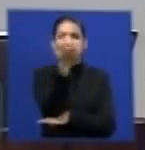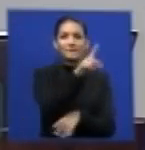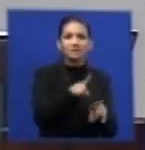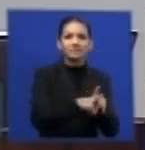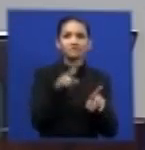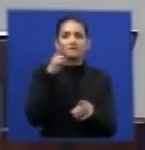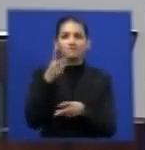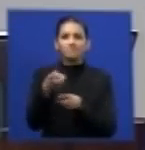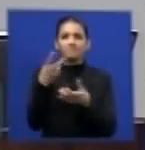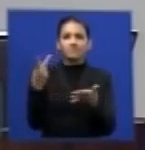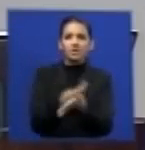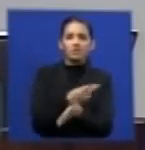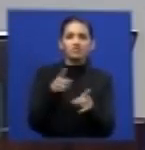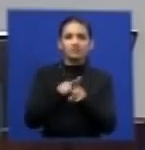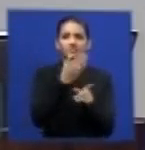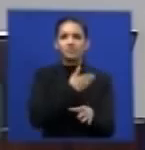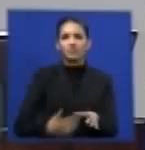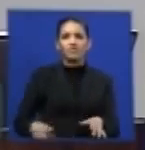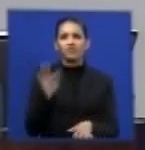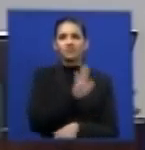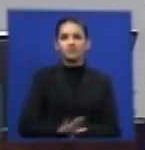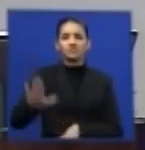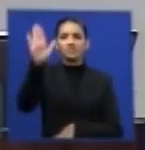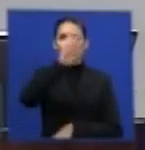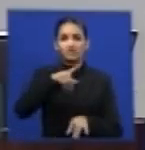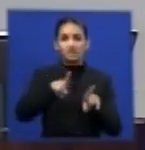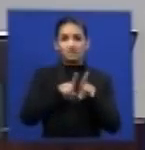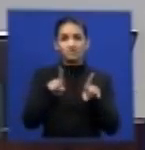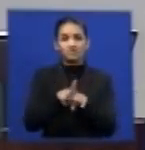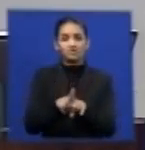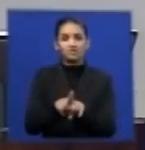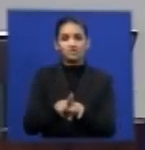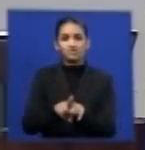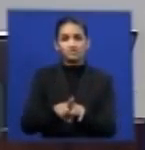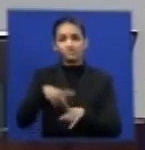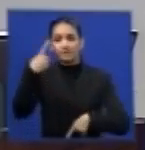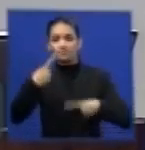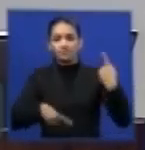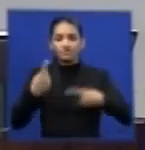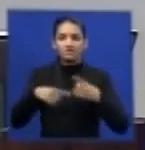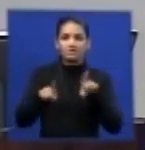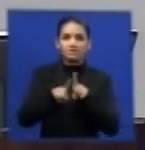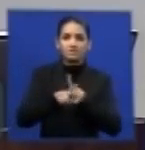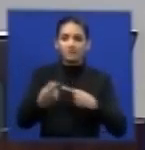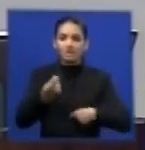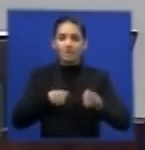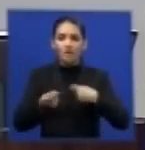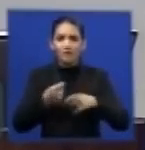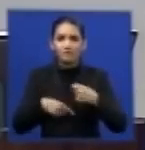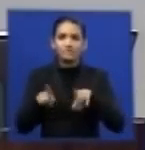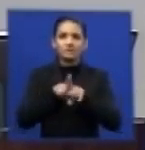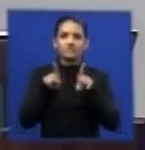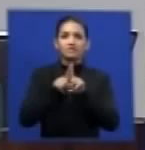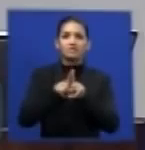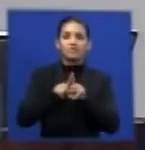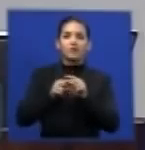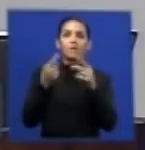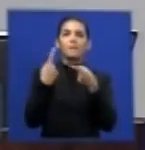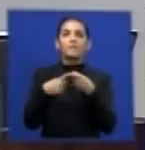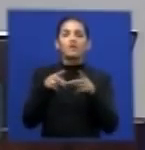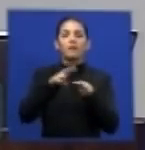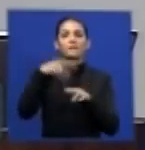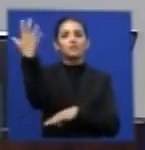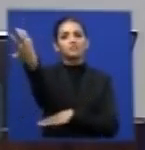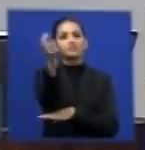no governo federal uma preponderância absoluta da questão econômica em detrimento da questão ambiental isso nós por